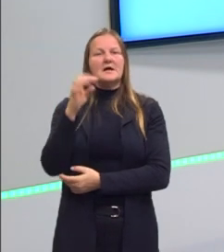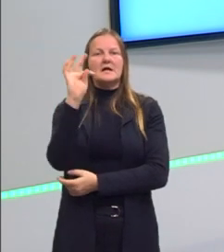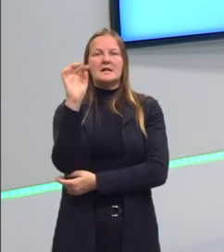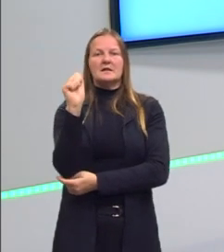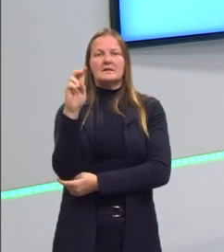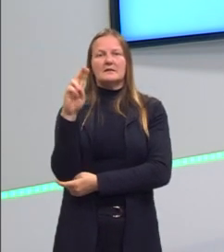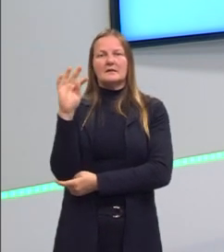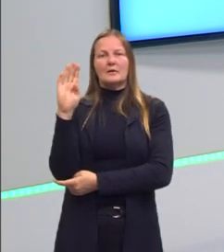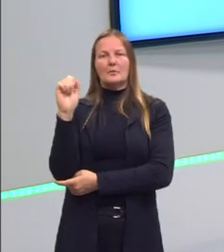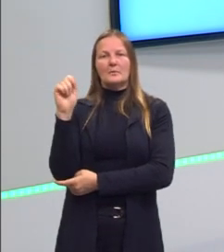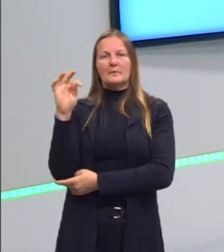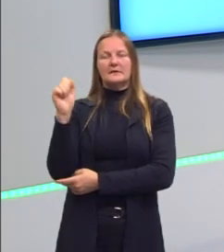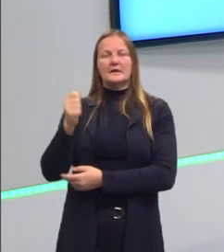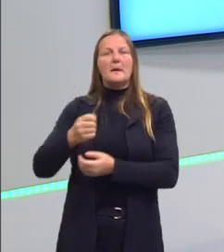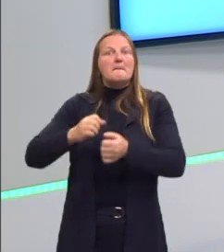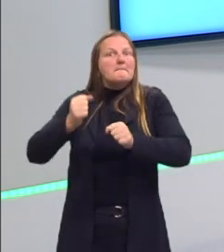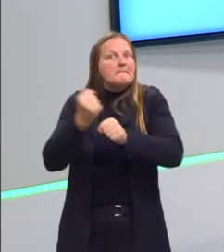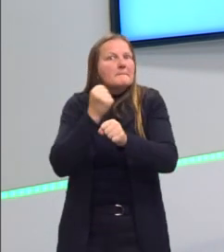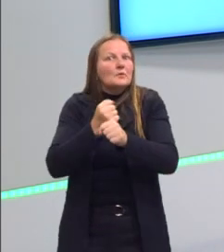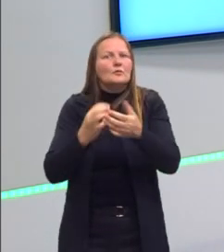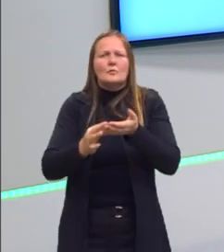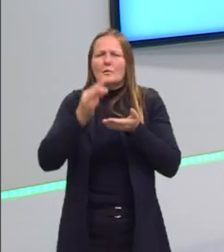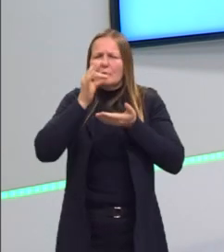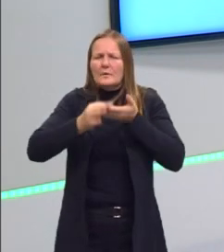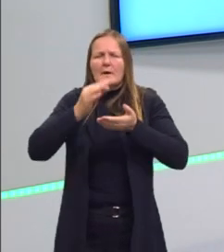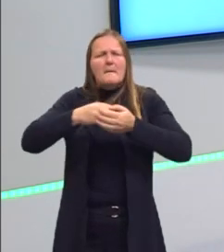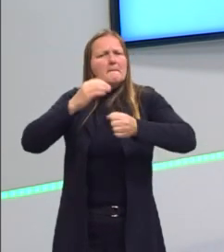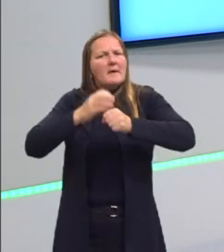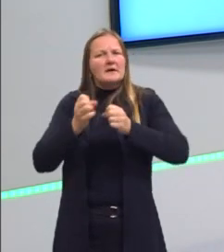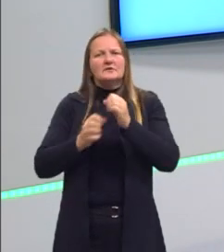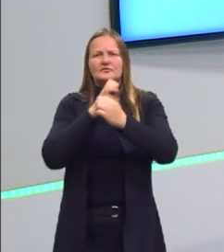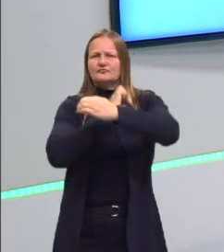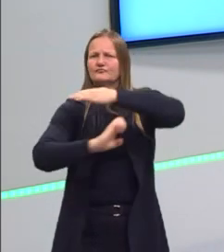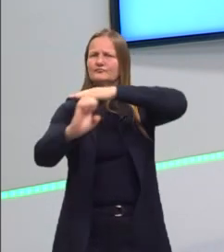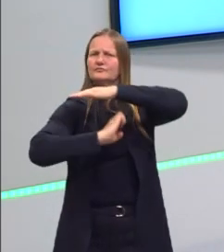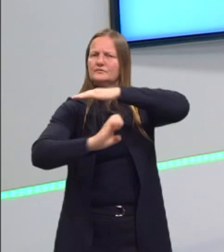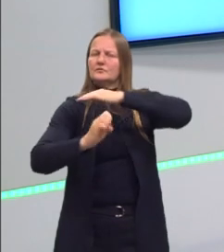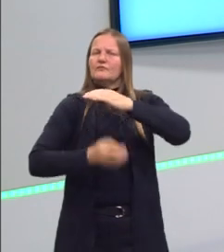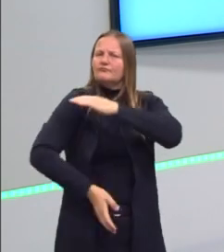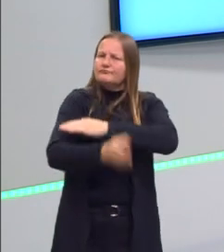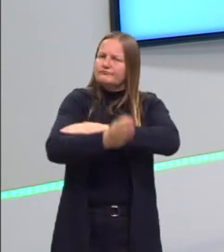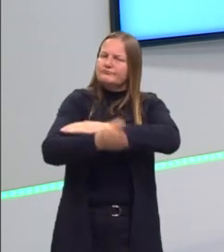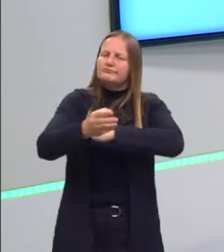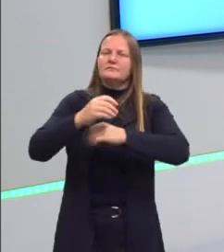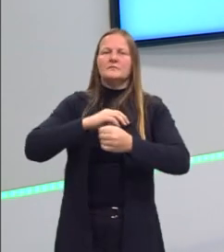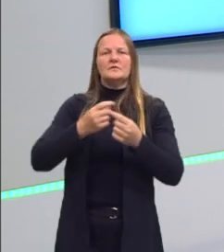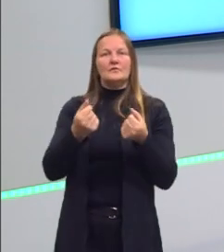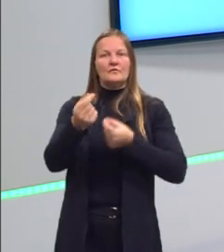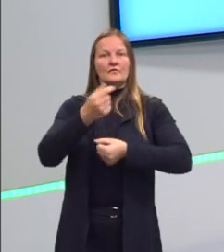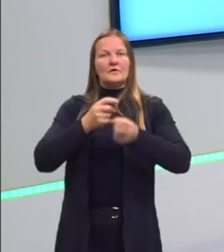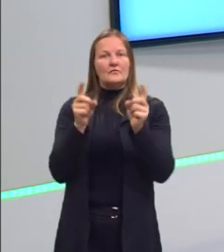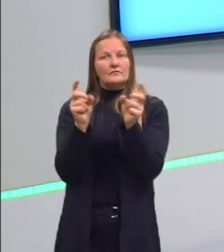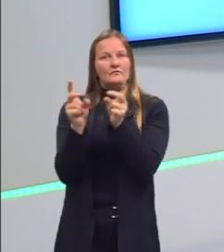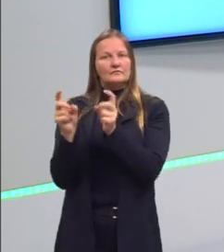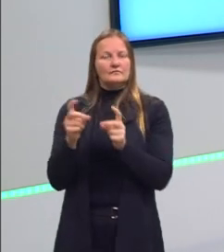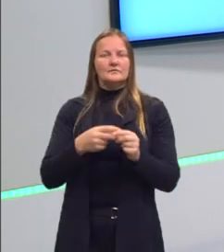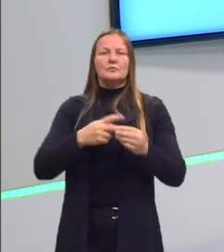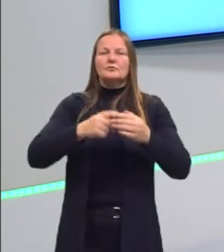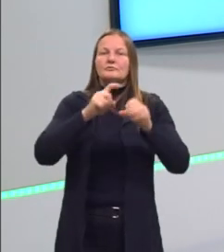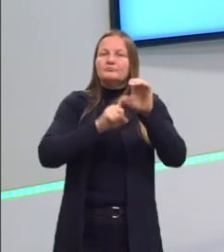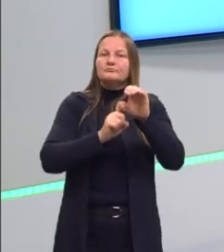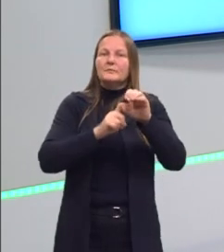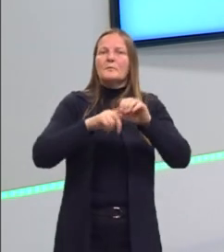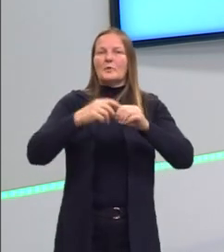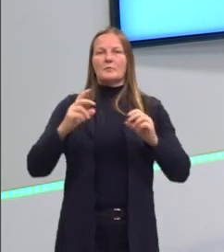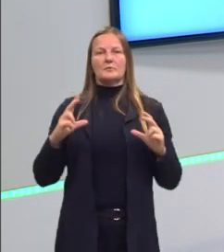produto do Brasil na época era o café. O Brasil exportava, vendia muito café, dependia disso para ter suas